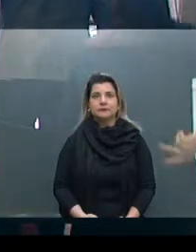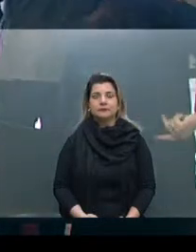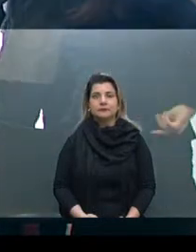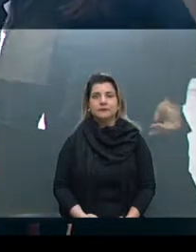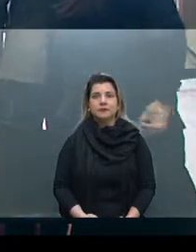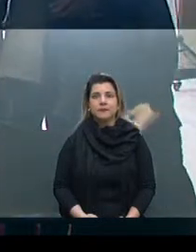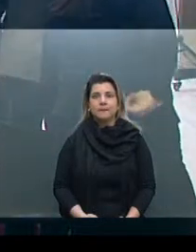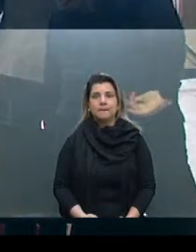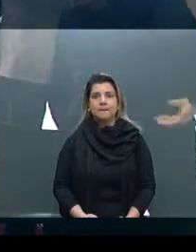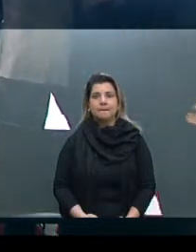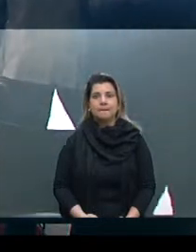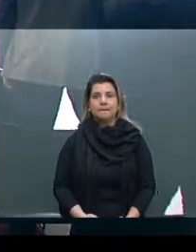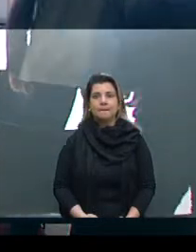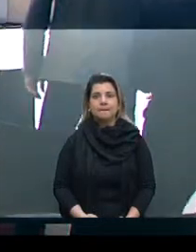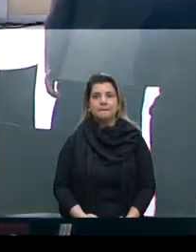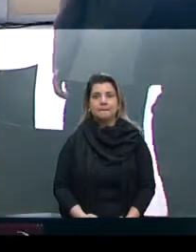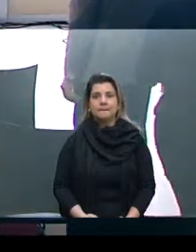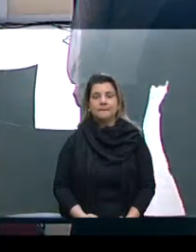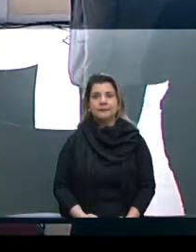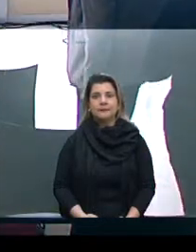Obrigado. Obrigado.